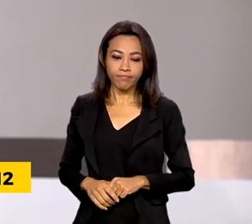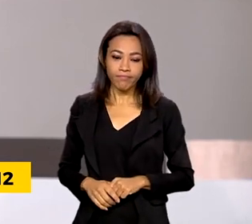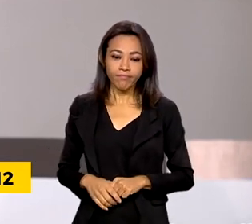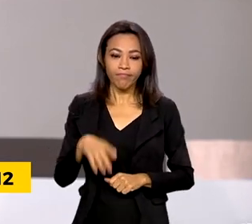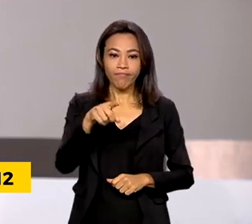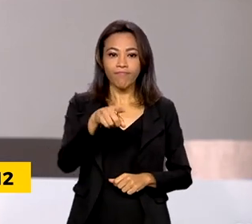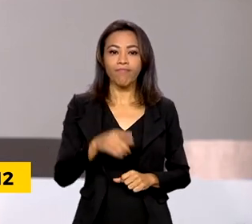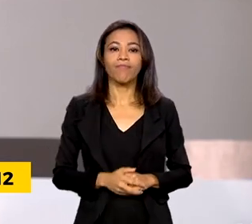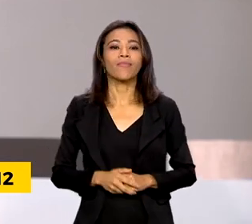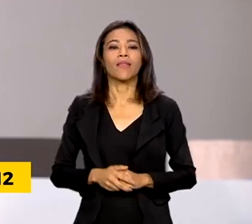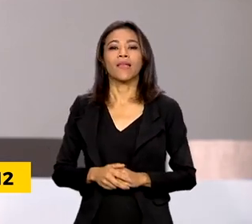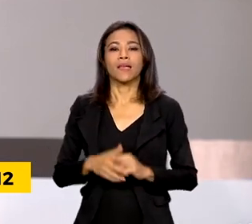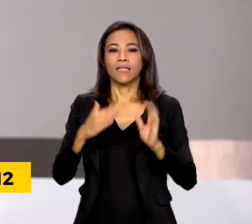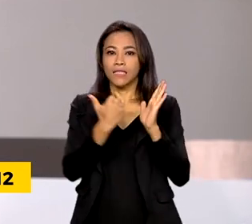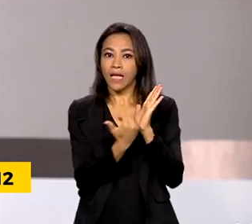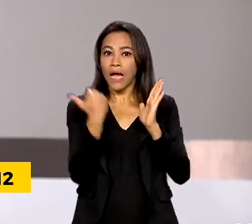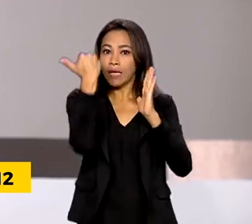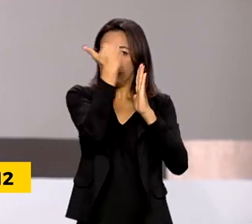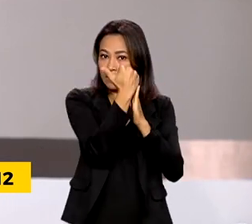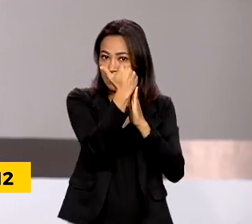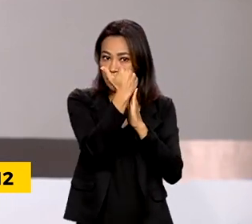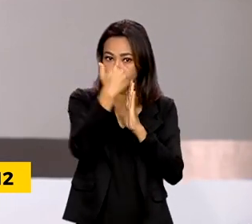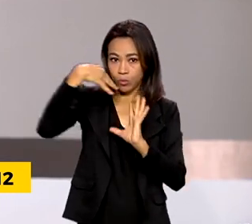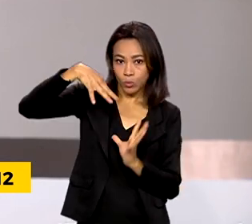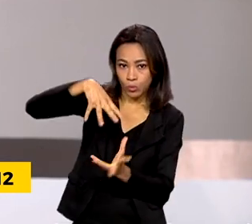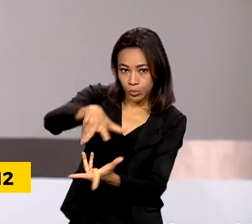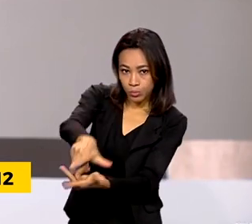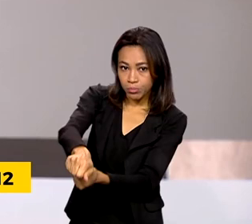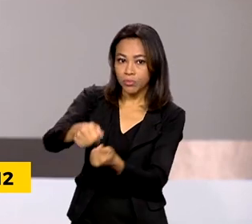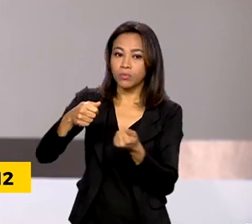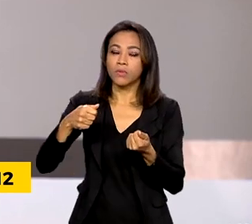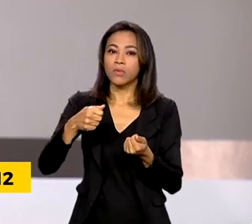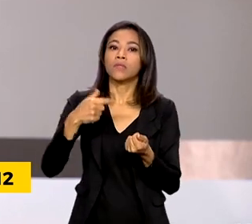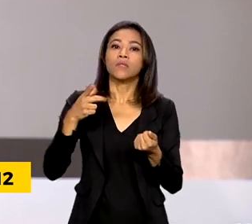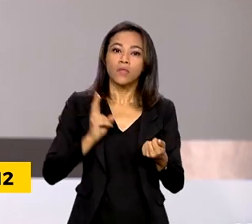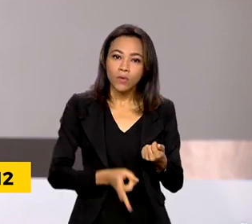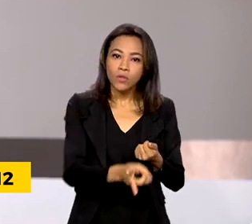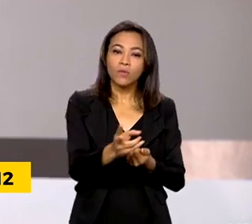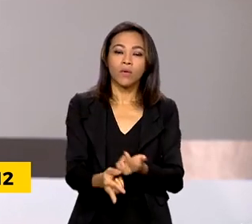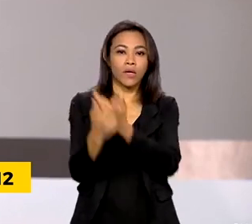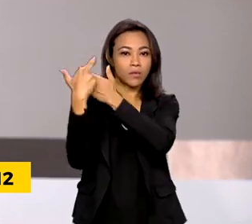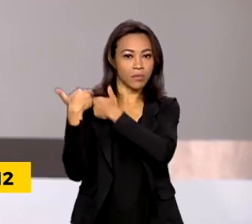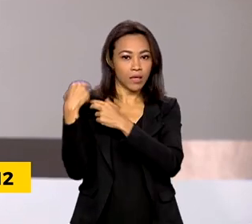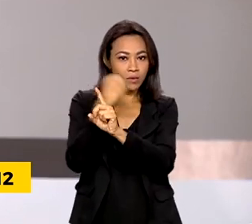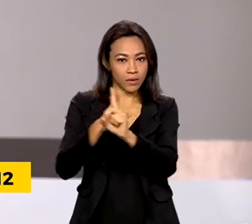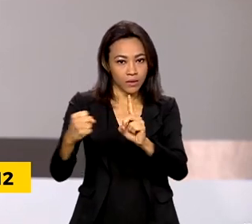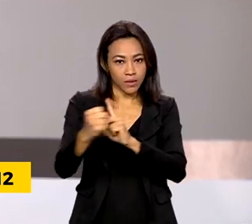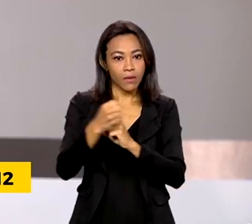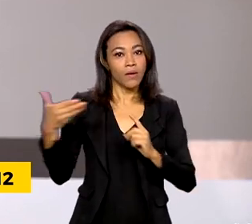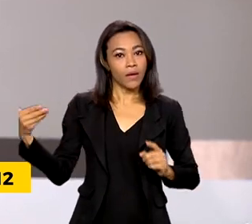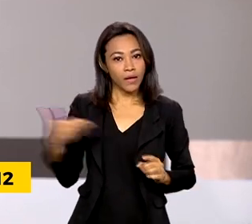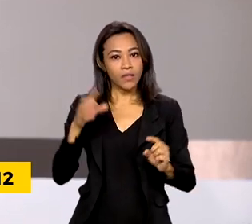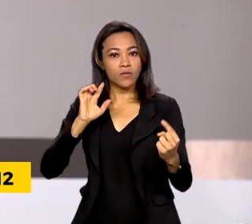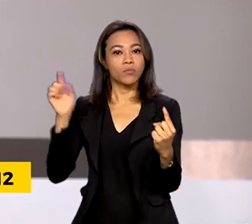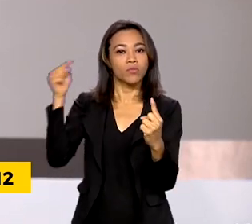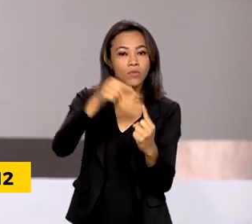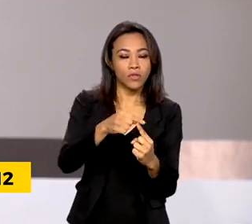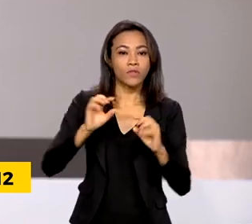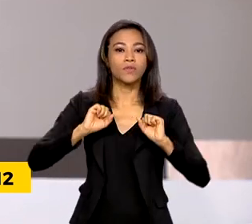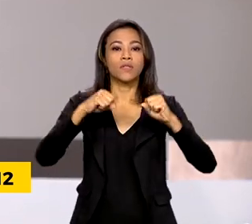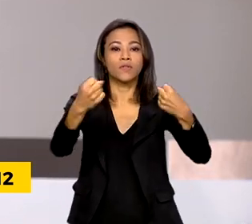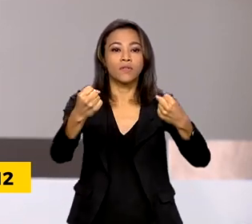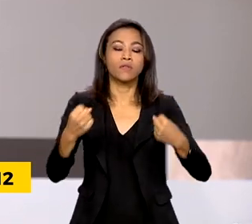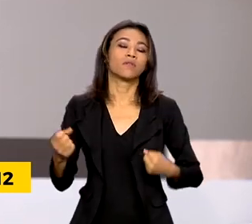Crescer acima da média mundial sem abrir mão da responsabilidade social. Essa foi a meta defendida pelo ministro